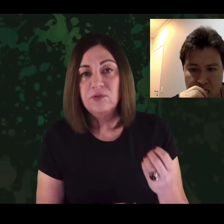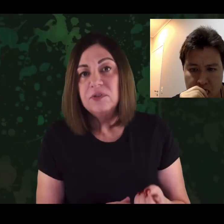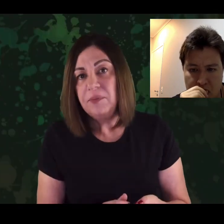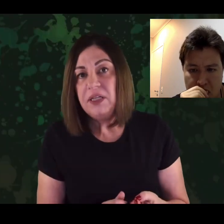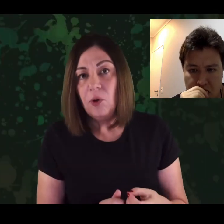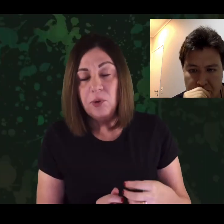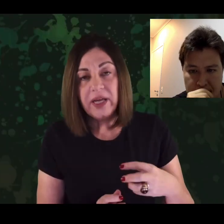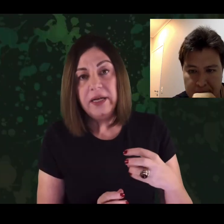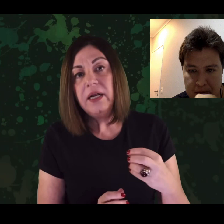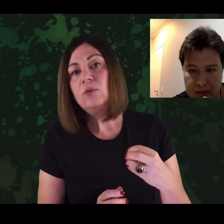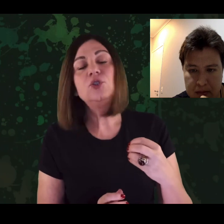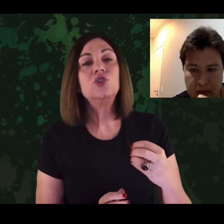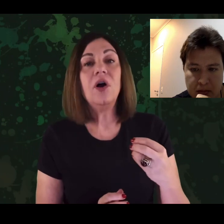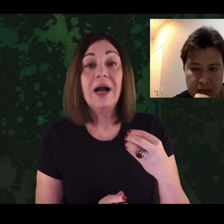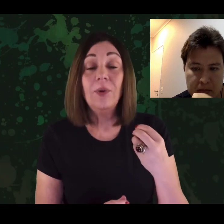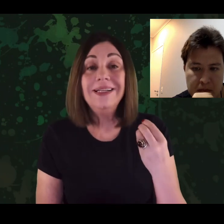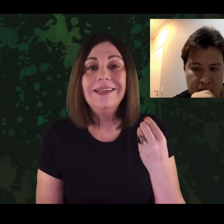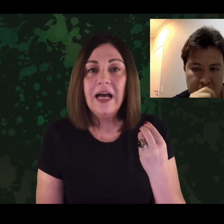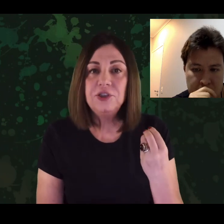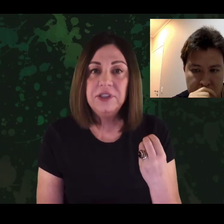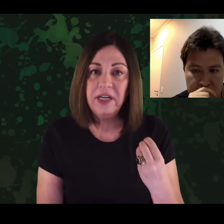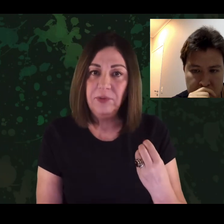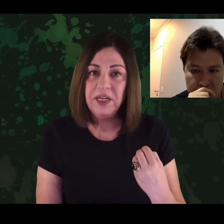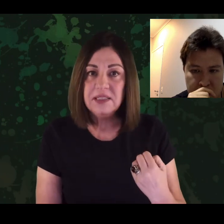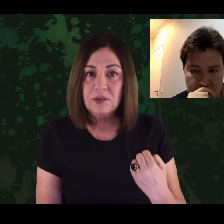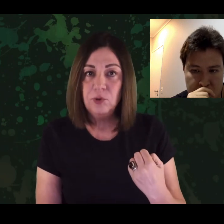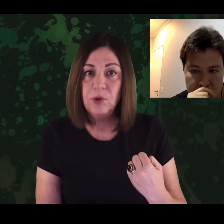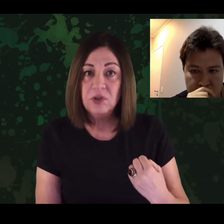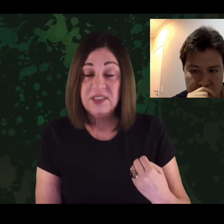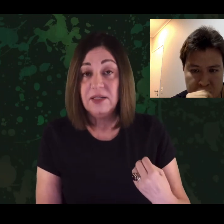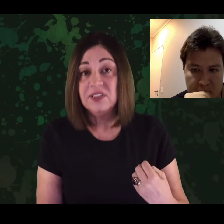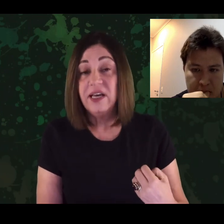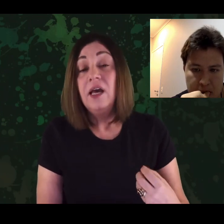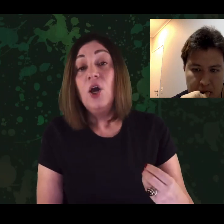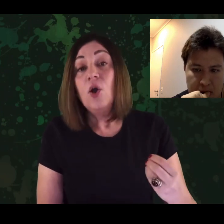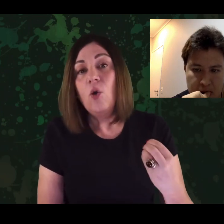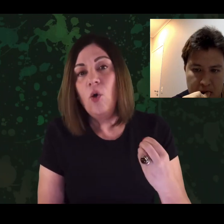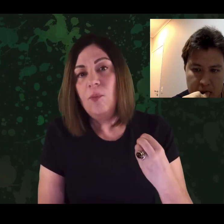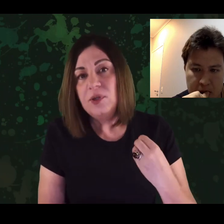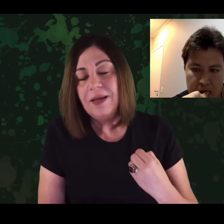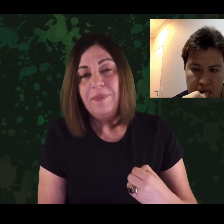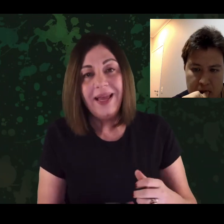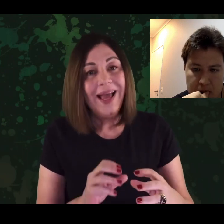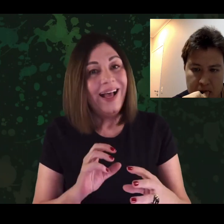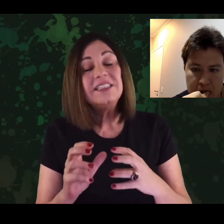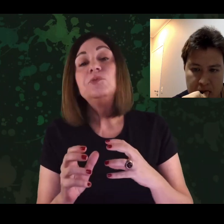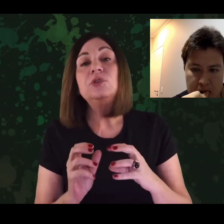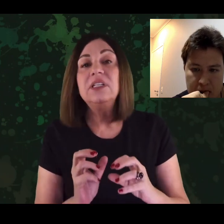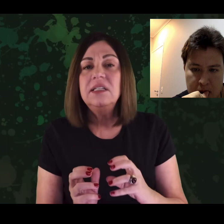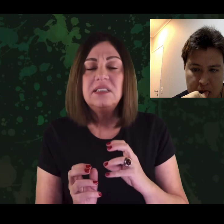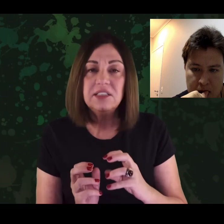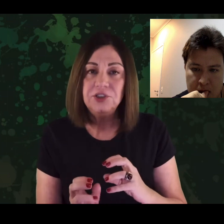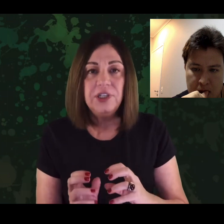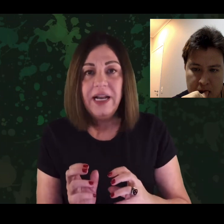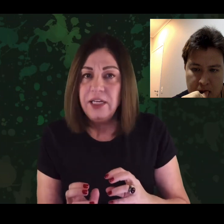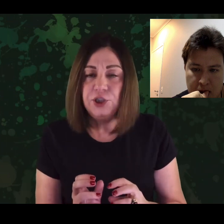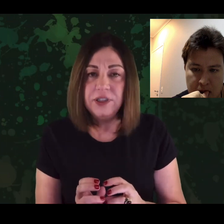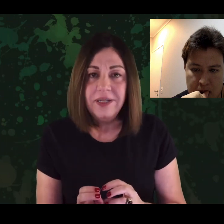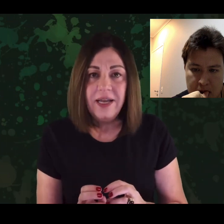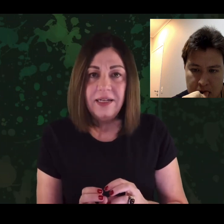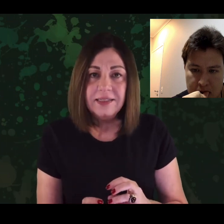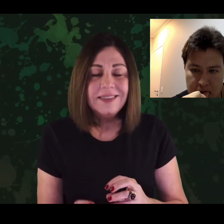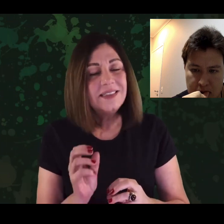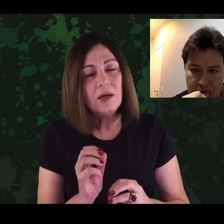colaboração fundamental, porque não só a qualidade da iluminação do Paul Gorzelsky, como também as mudanças de